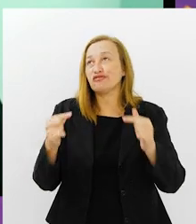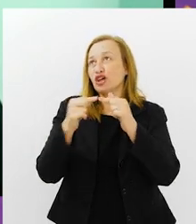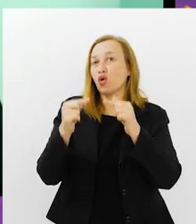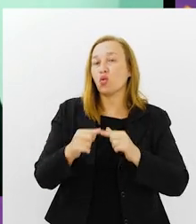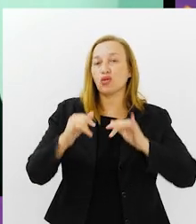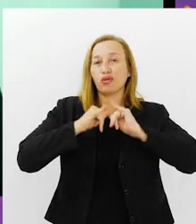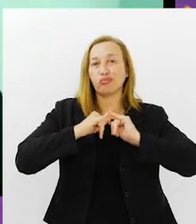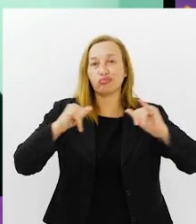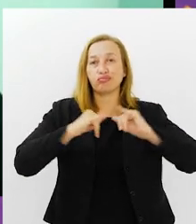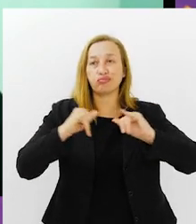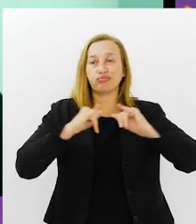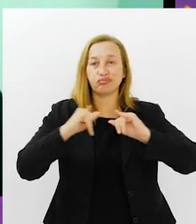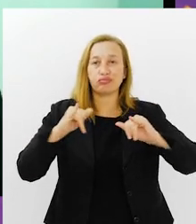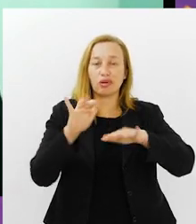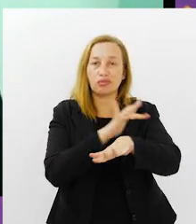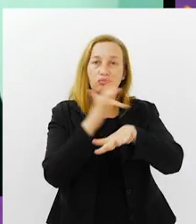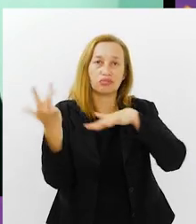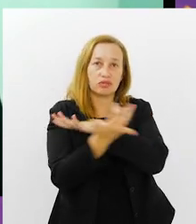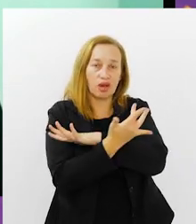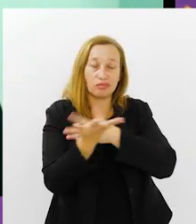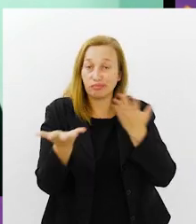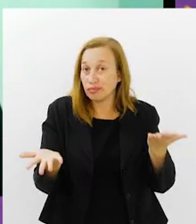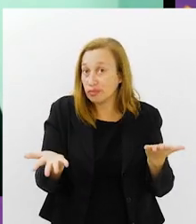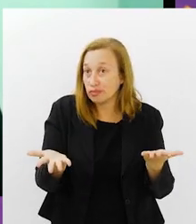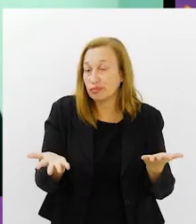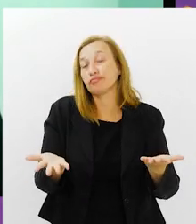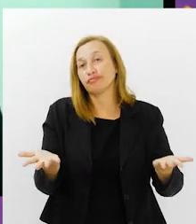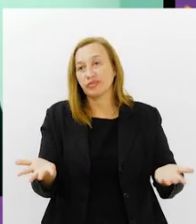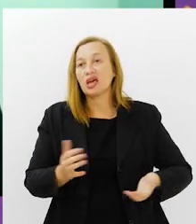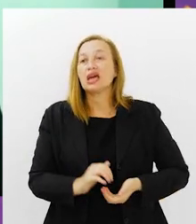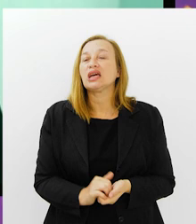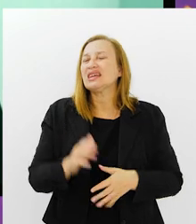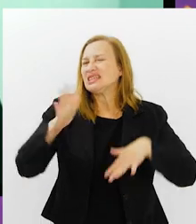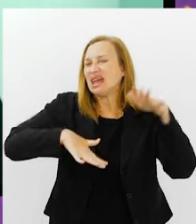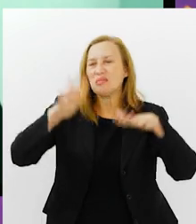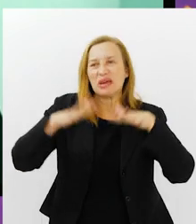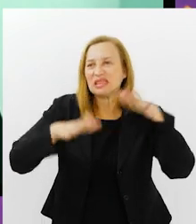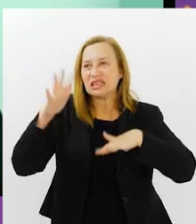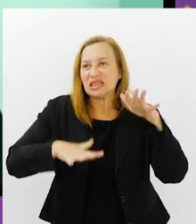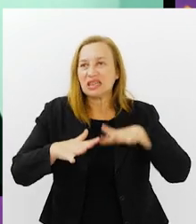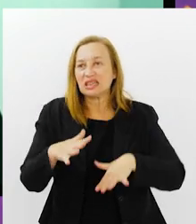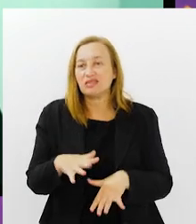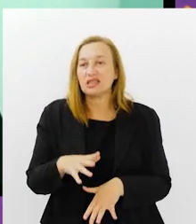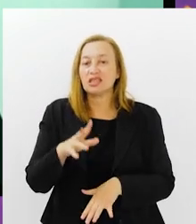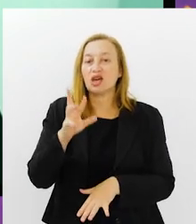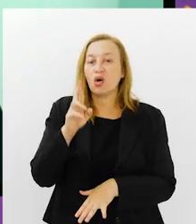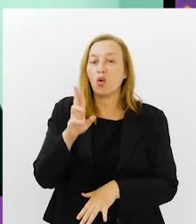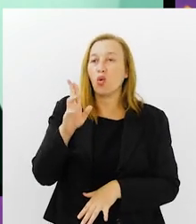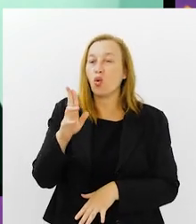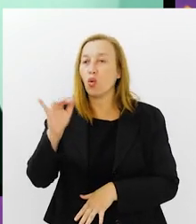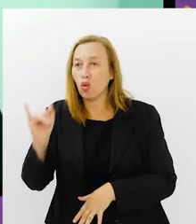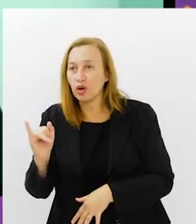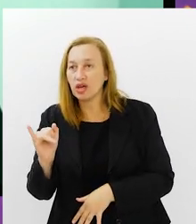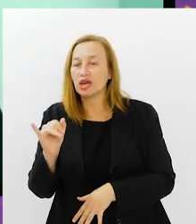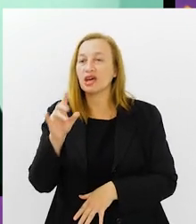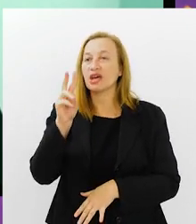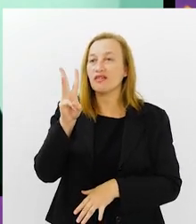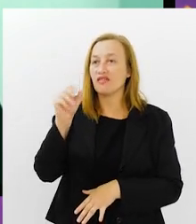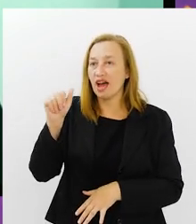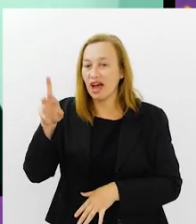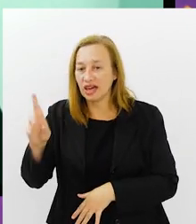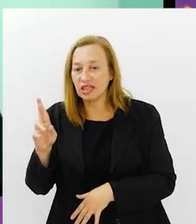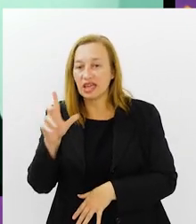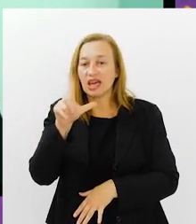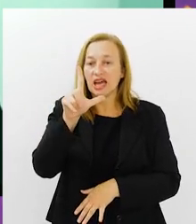de acordo com o que é divulgado em rede social. O grande público. Independentemente se vai ser o Rui Guilherme, o Wagner Menezes, o